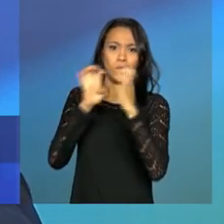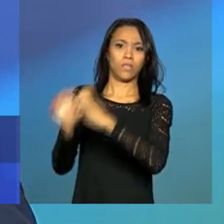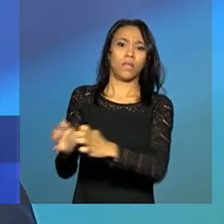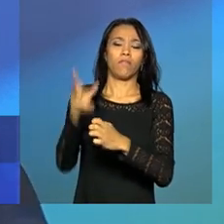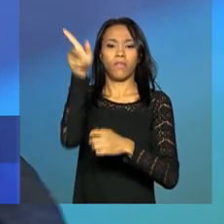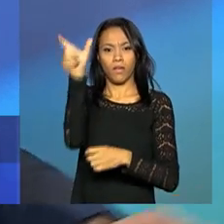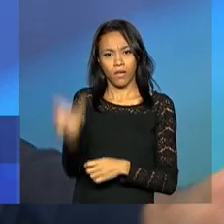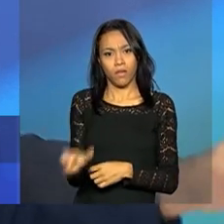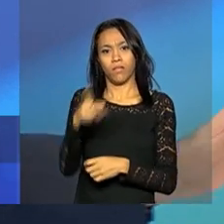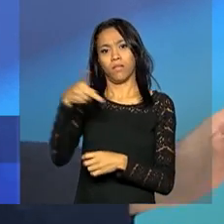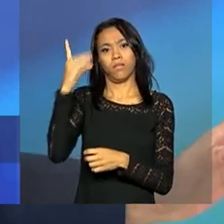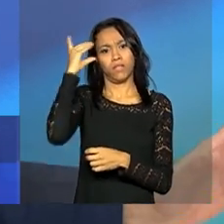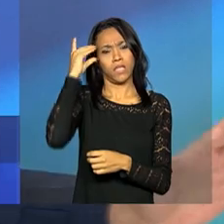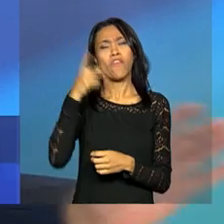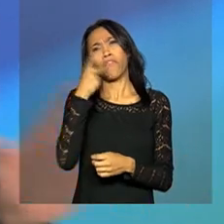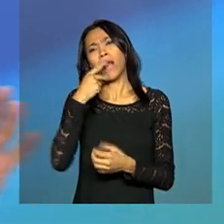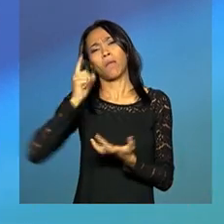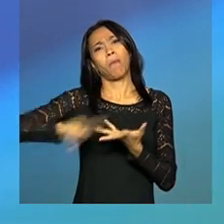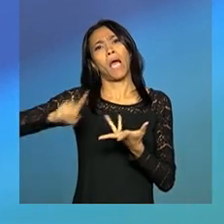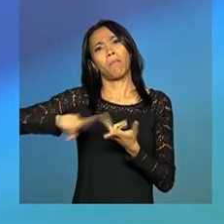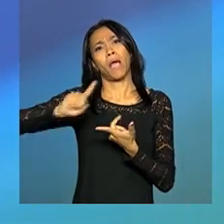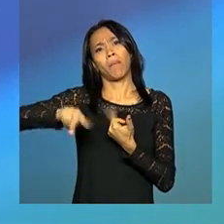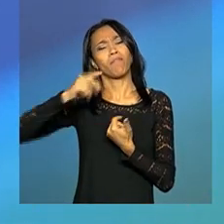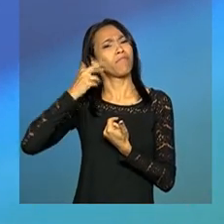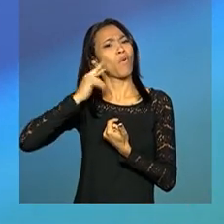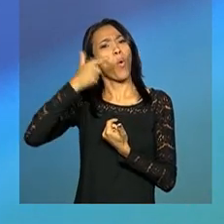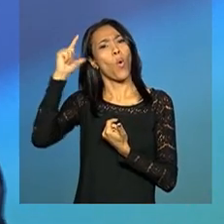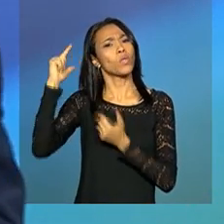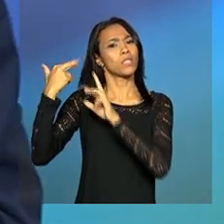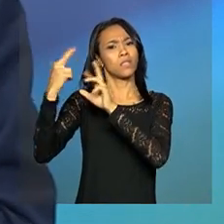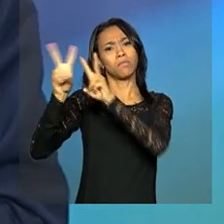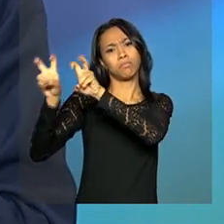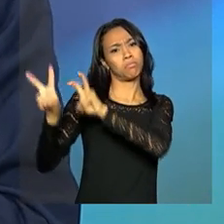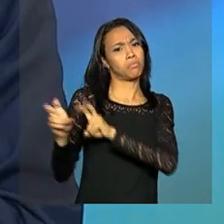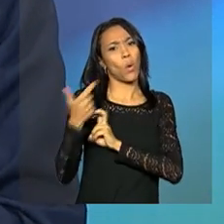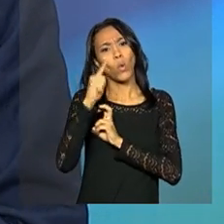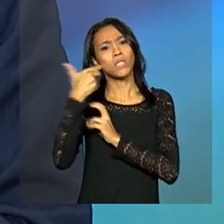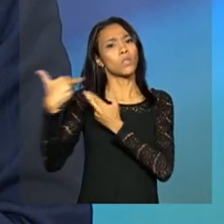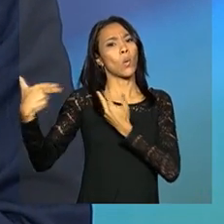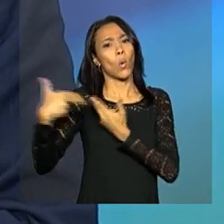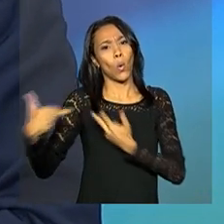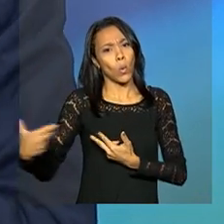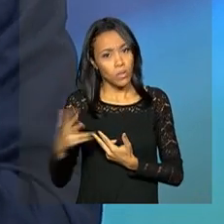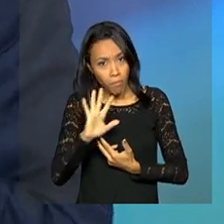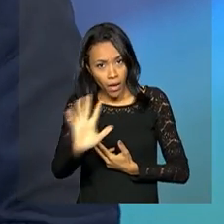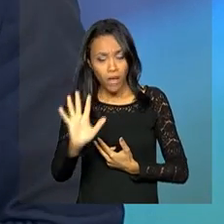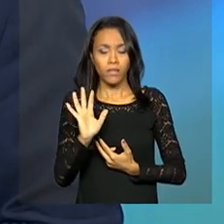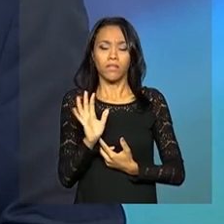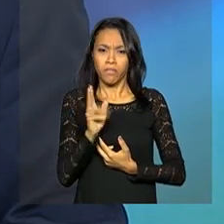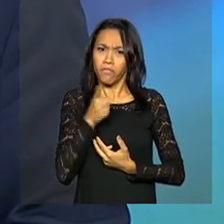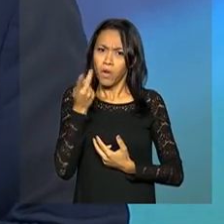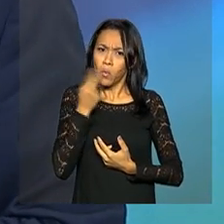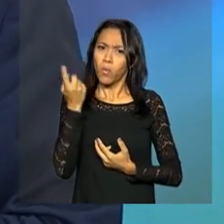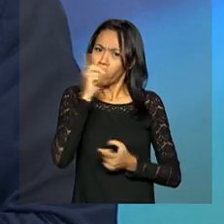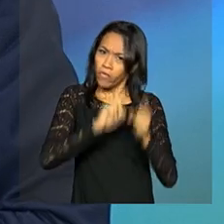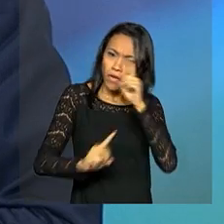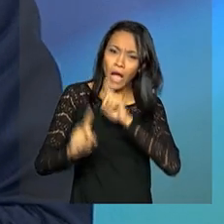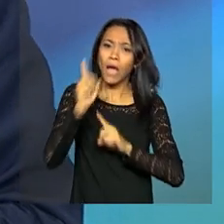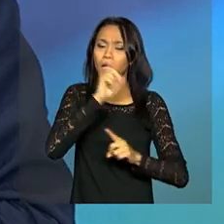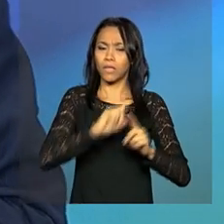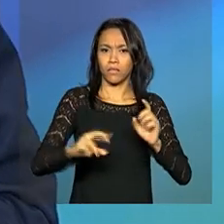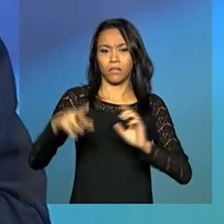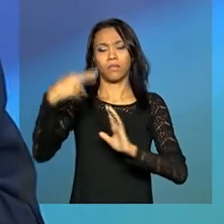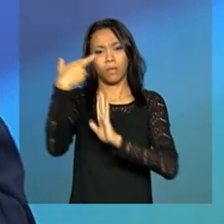os debates giraram sobre tudo, mas não sobre os argumentos, inclusive sobre as falhas do relatório que foram